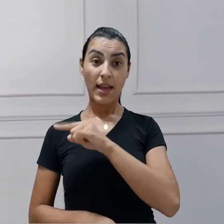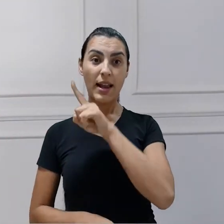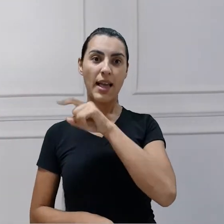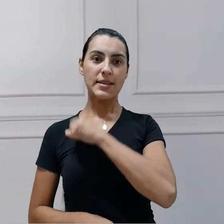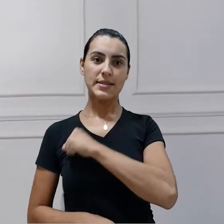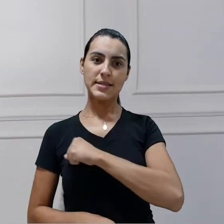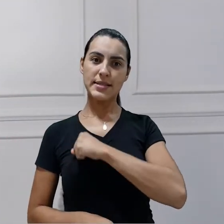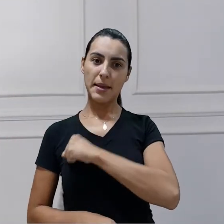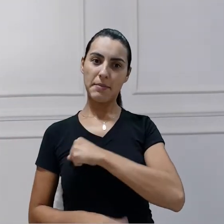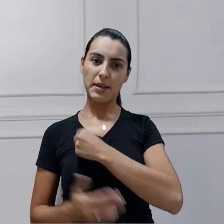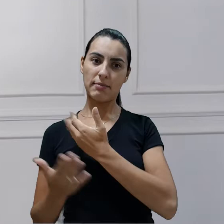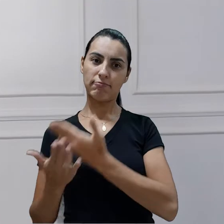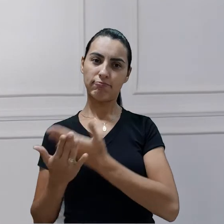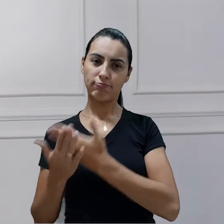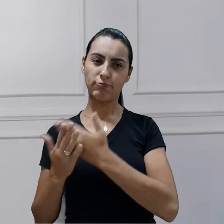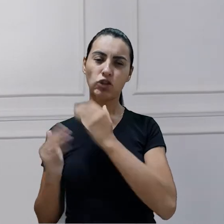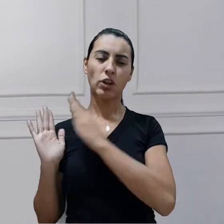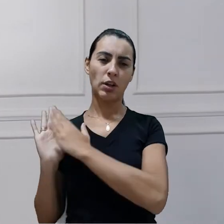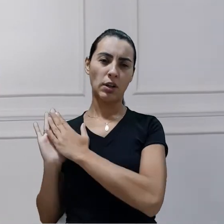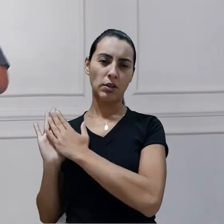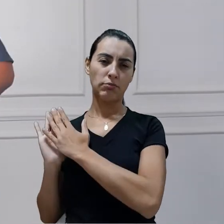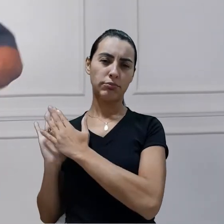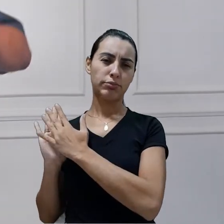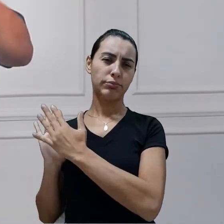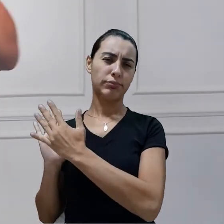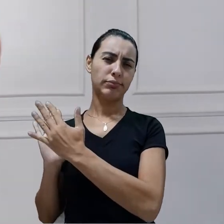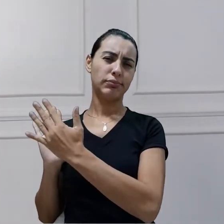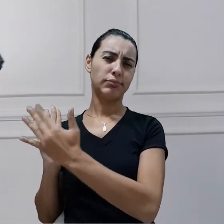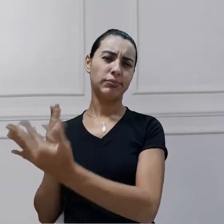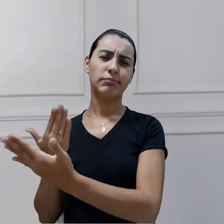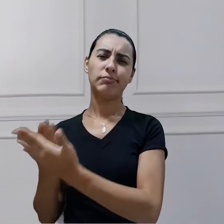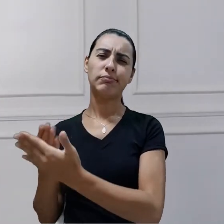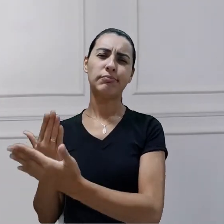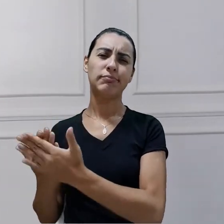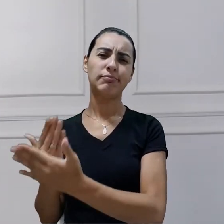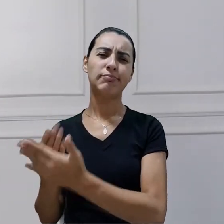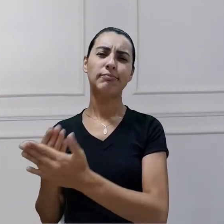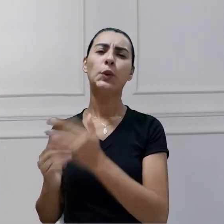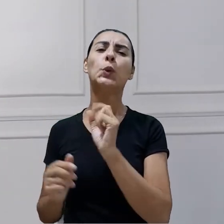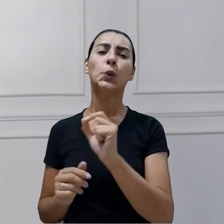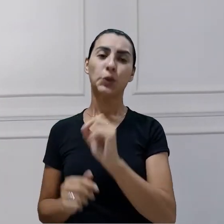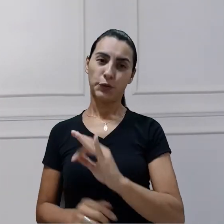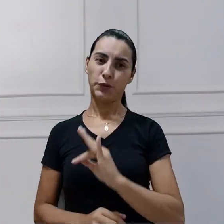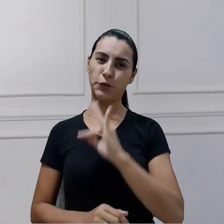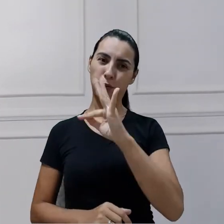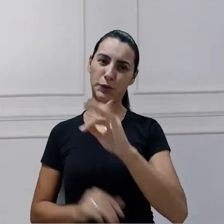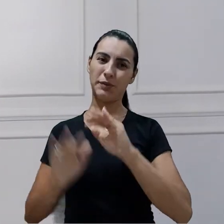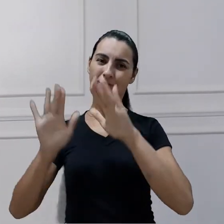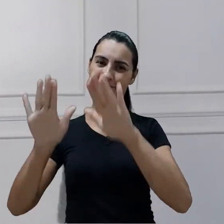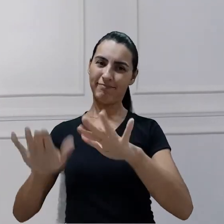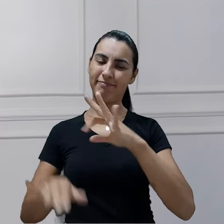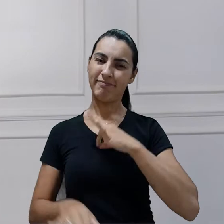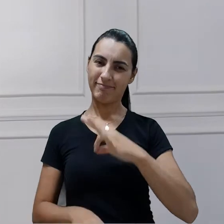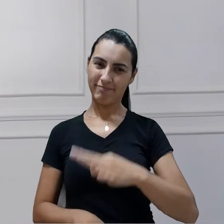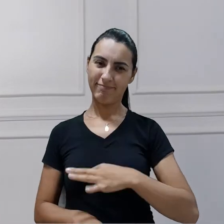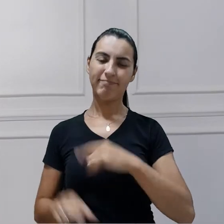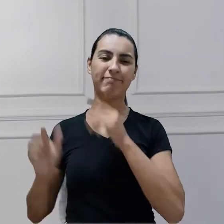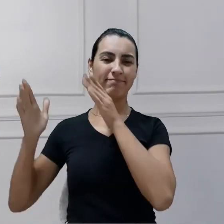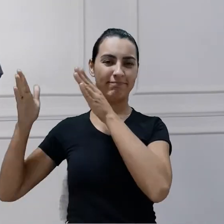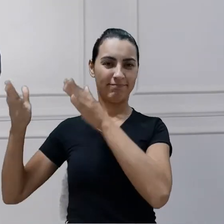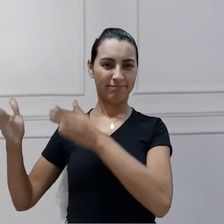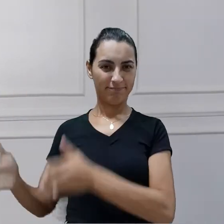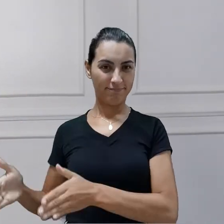caminhada formativa dentro dos seminários com a perspectiva da ordenação sacerdotal. Então, a sua